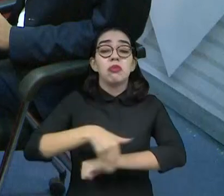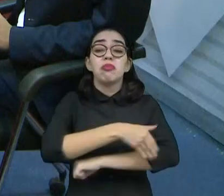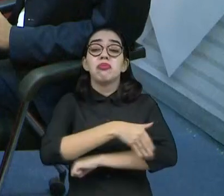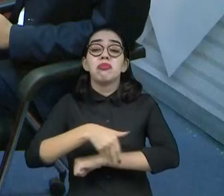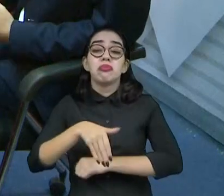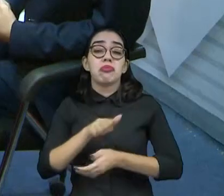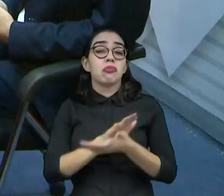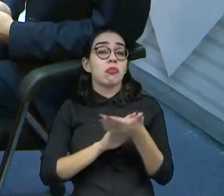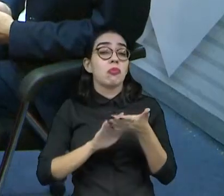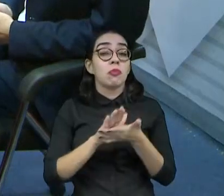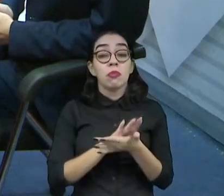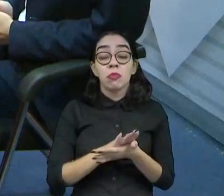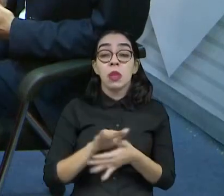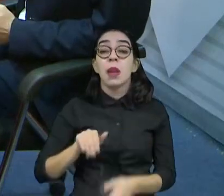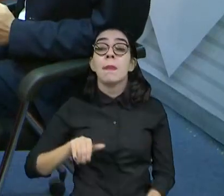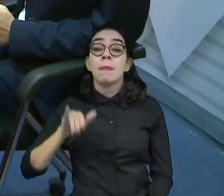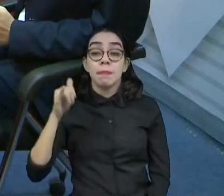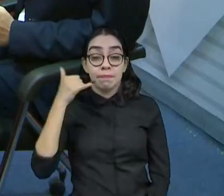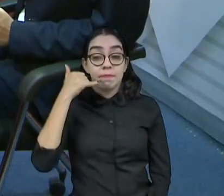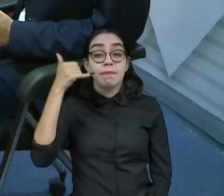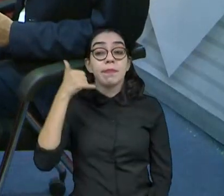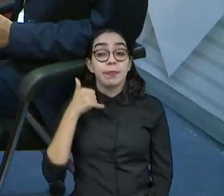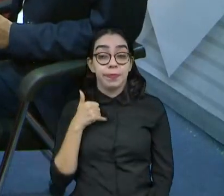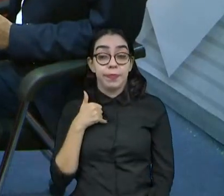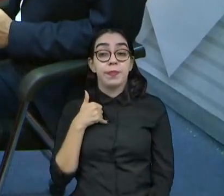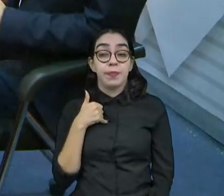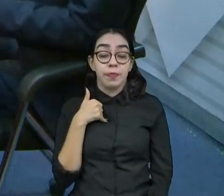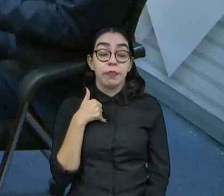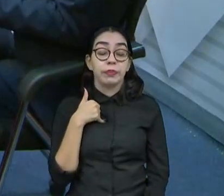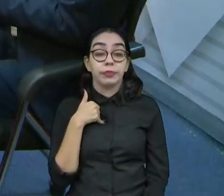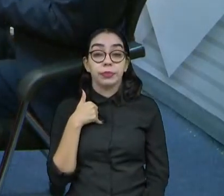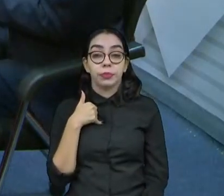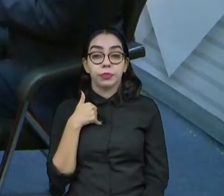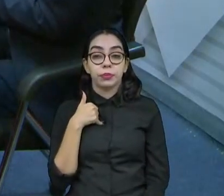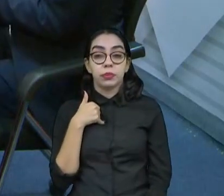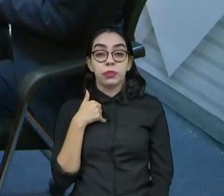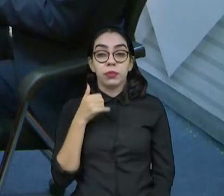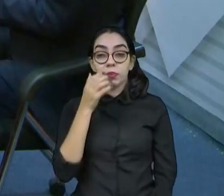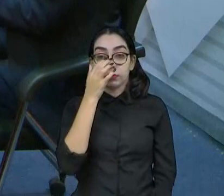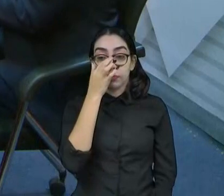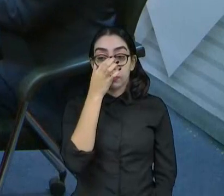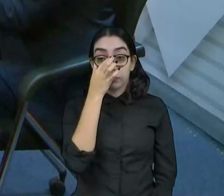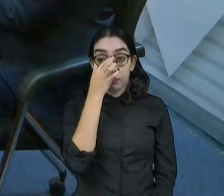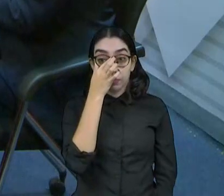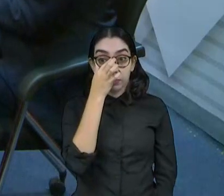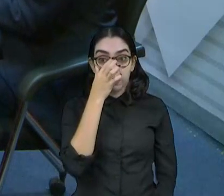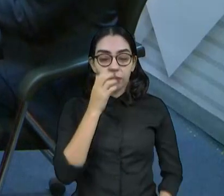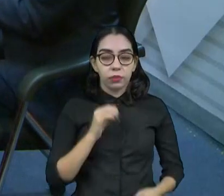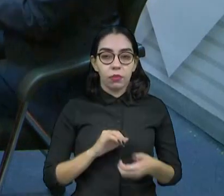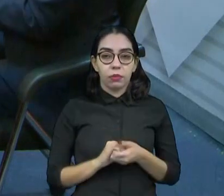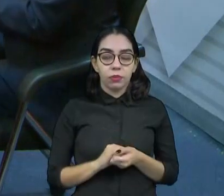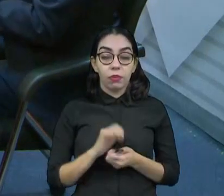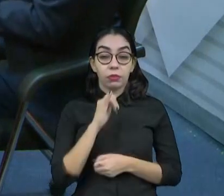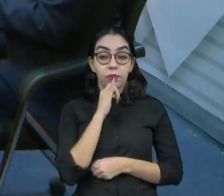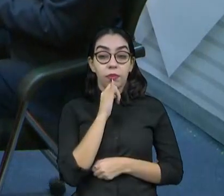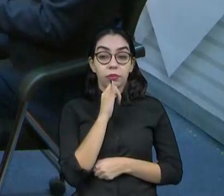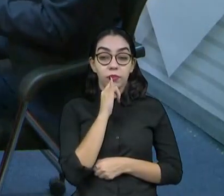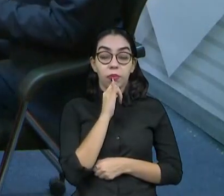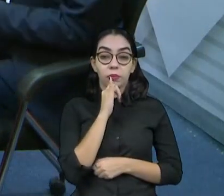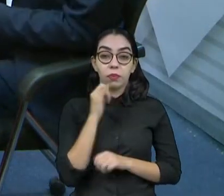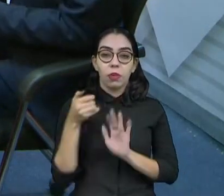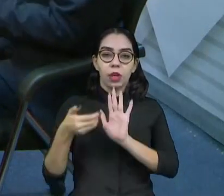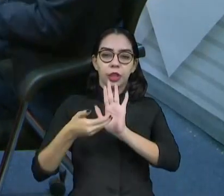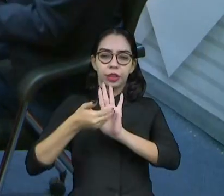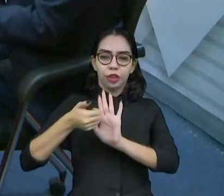nunca foi. E hoje é muito por telefone, né? Uma coisa que é importante... Por exemplo, não é comum ter esse tipo de filtro para excluir uma pessoa de uma